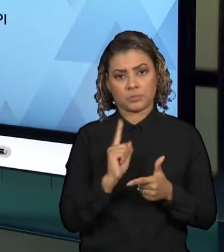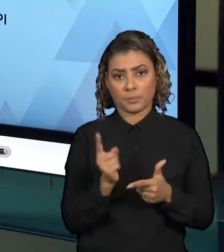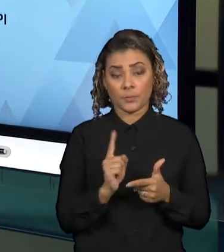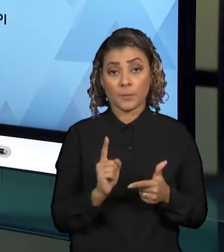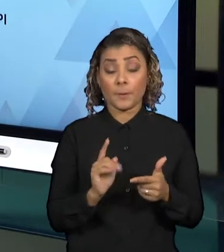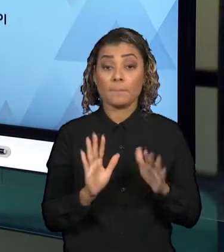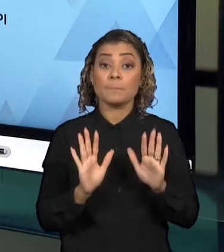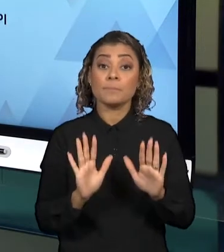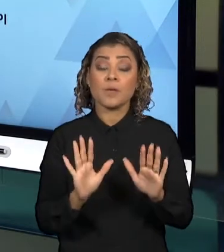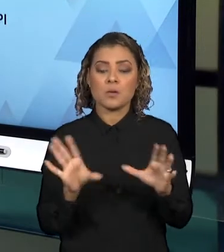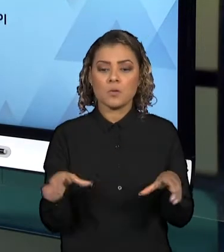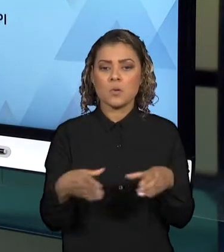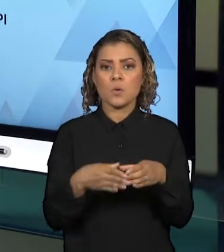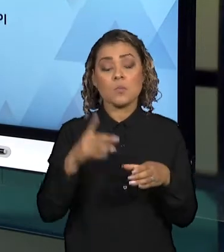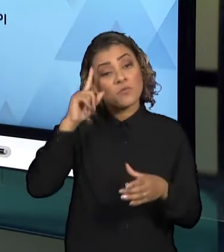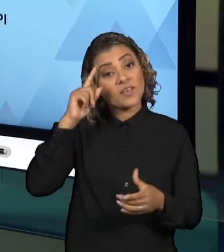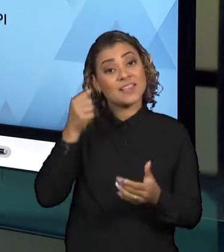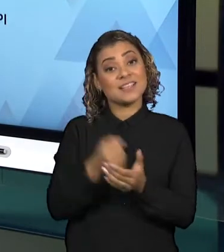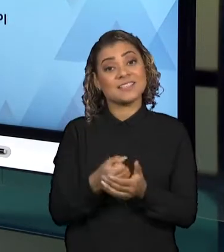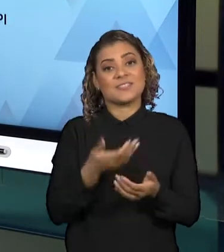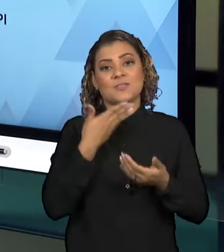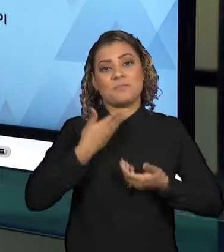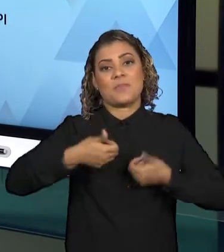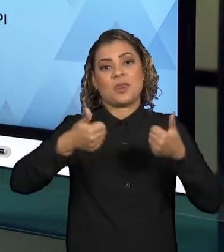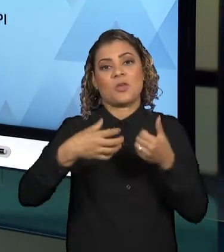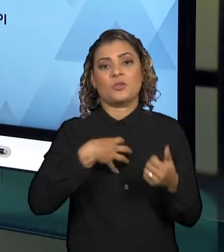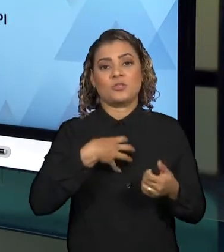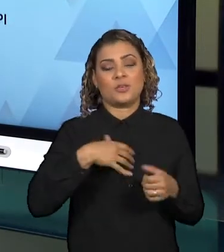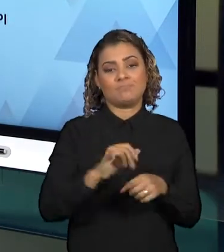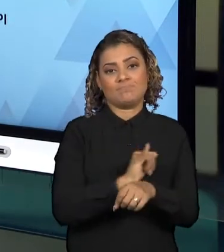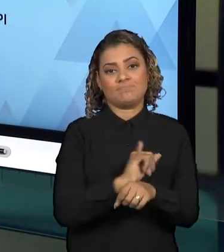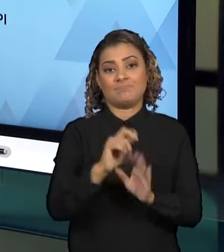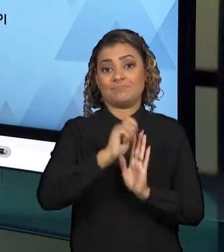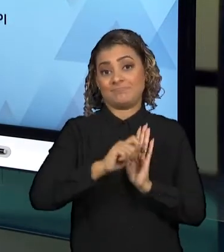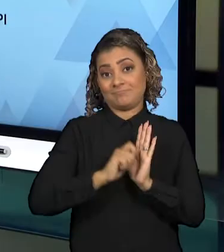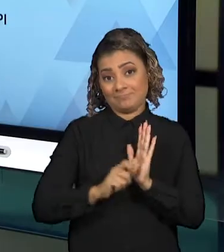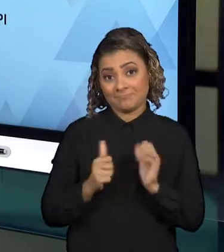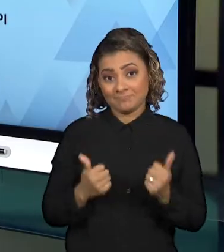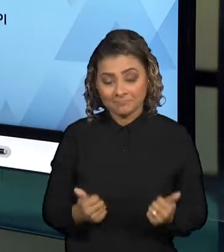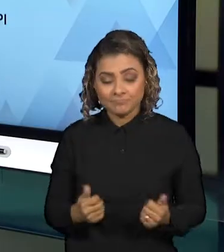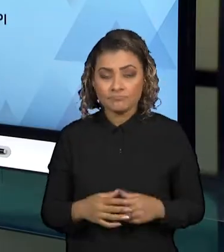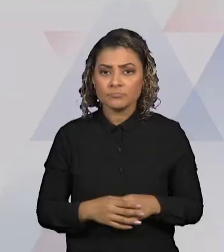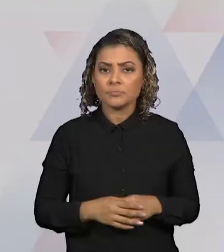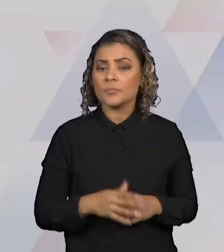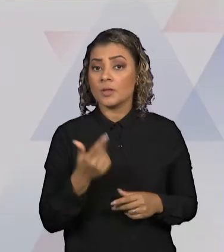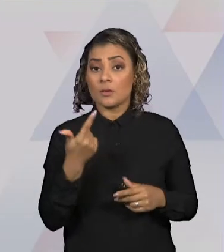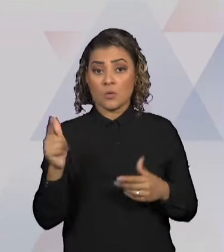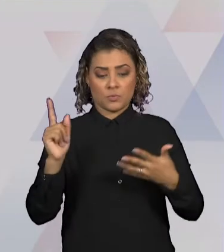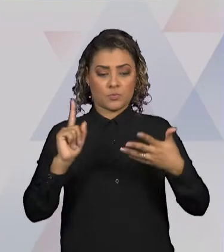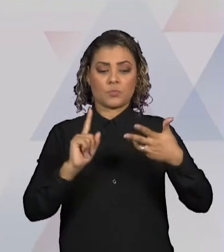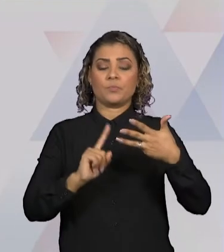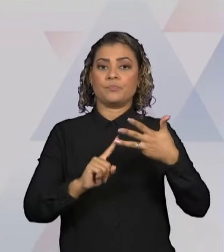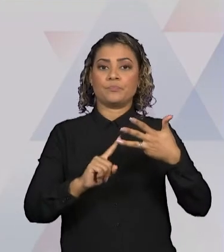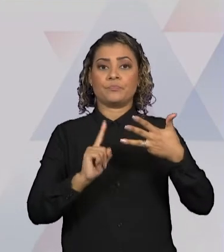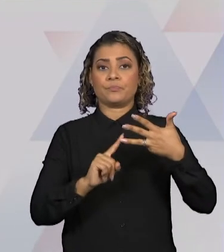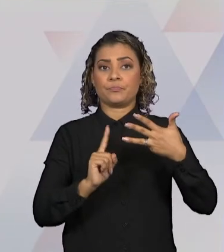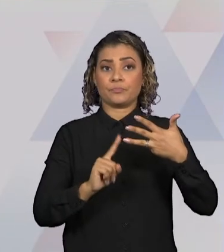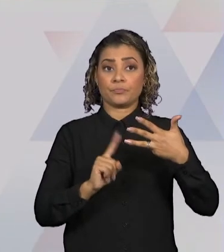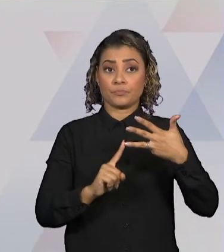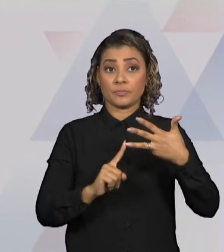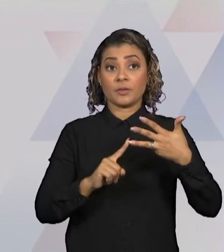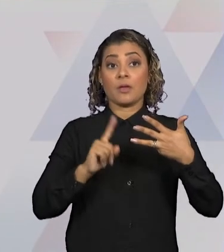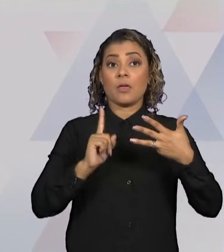item. Aí o grupo vai decidir uma melhor forma de escrita. Depois, um item muito importante são as